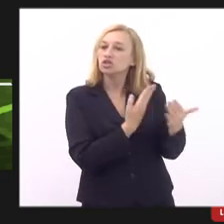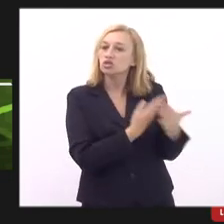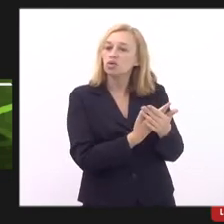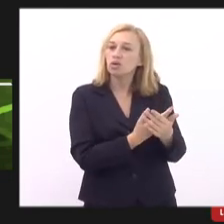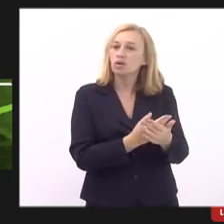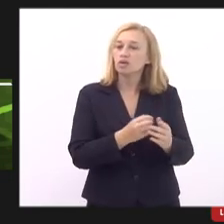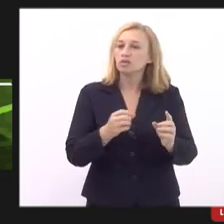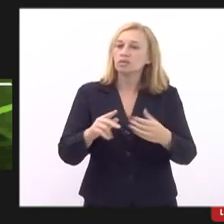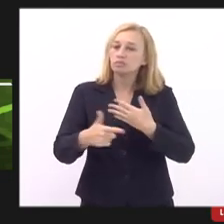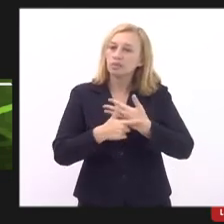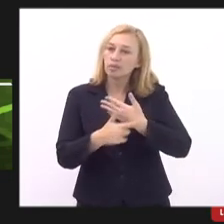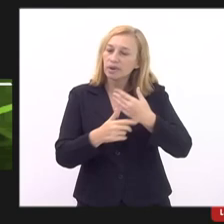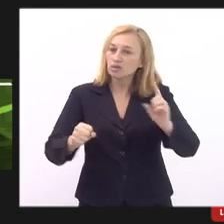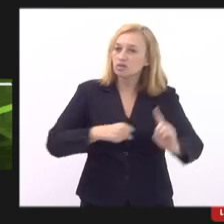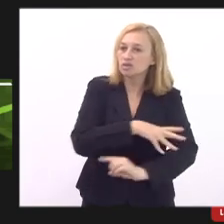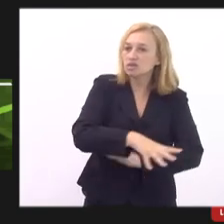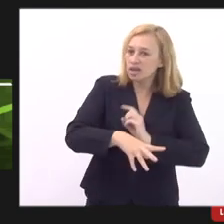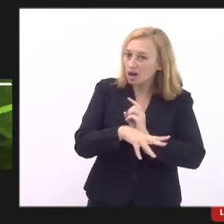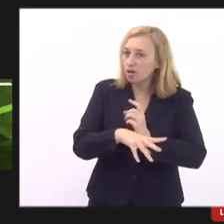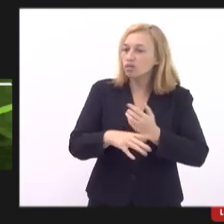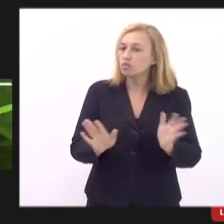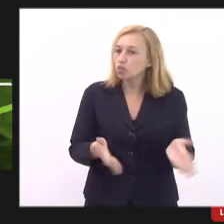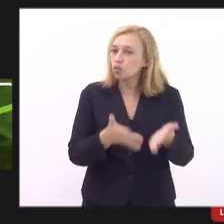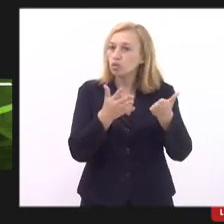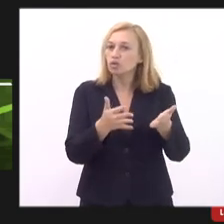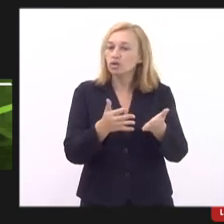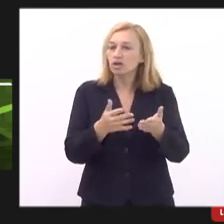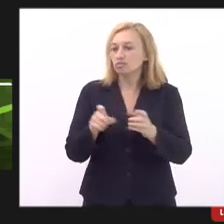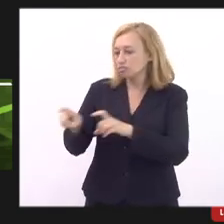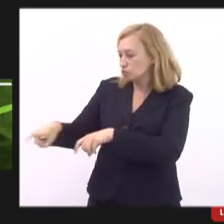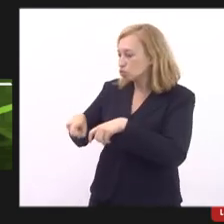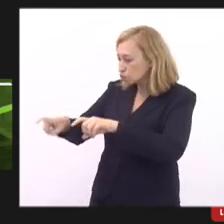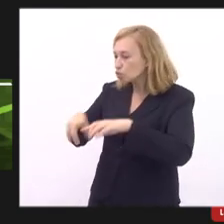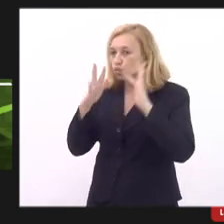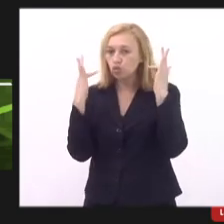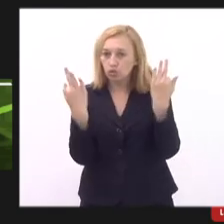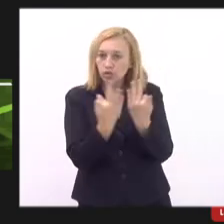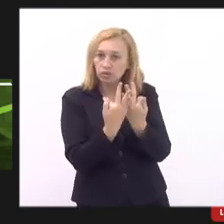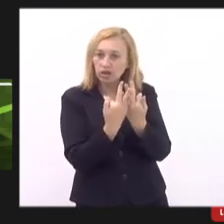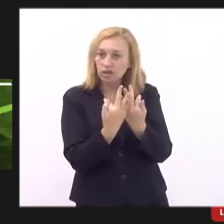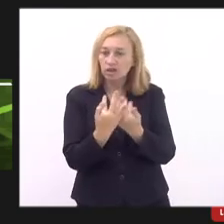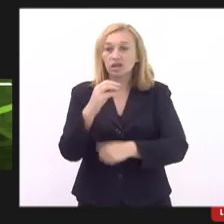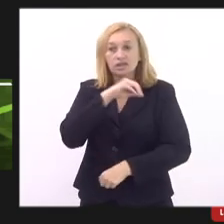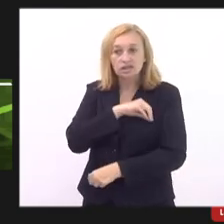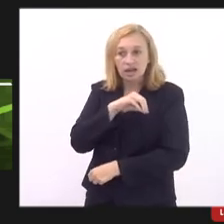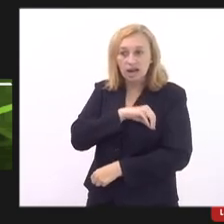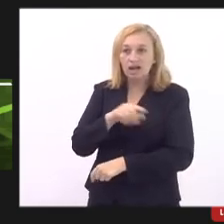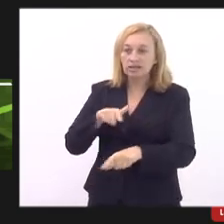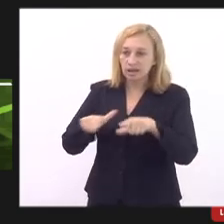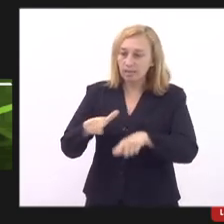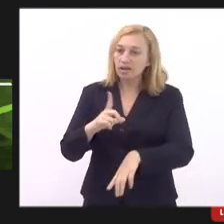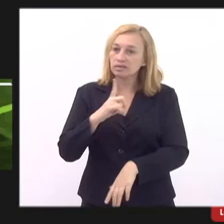social e motivacional para a agricultura familiar que gera emprego a